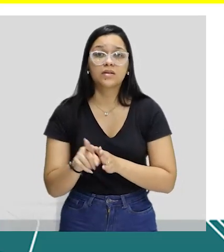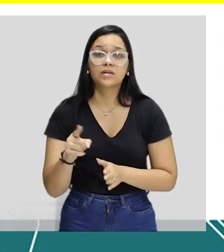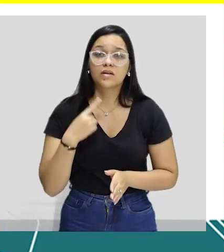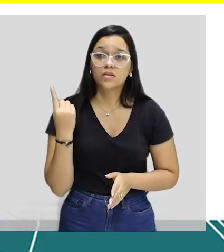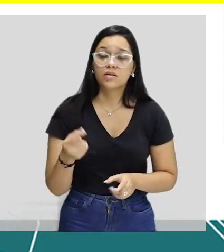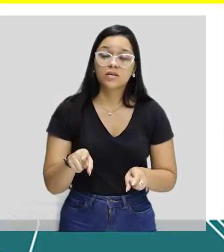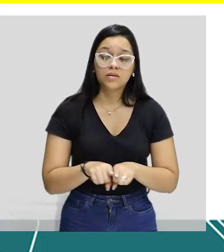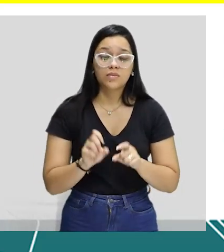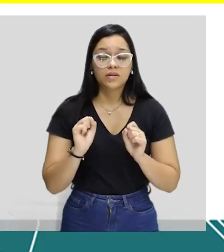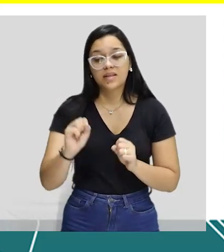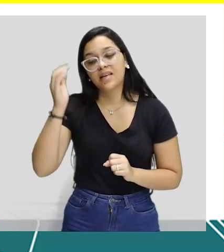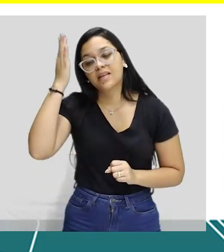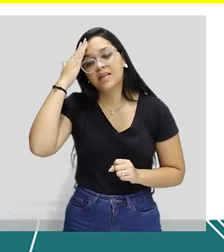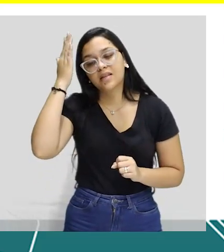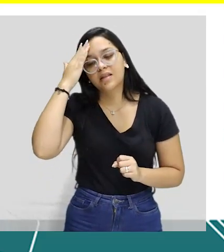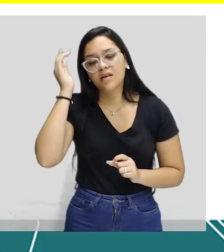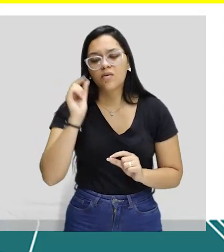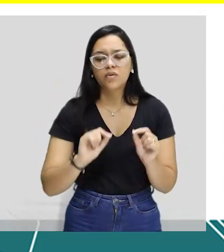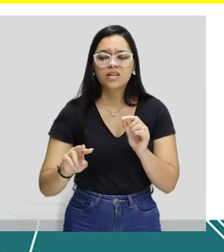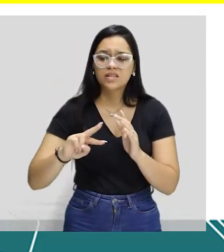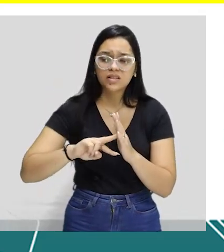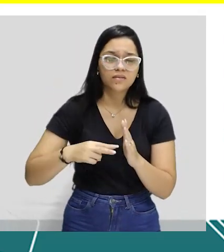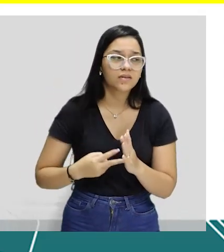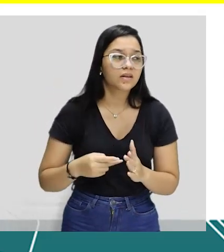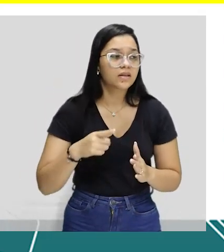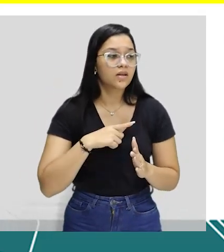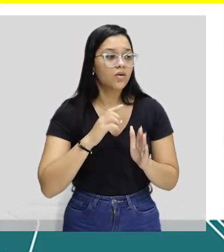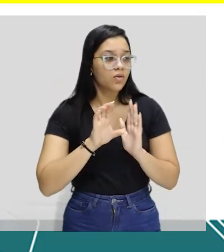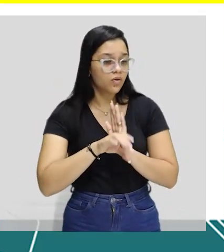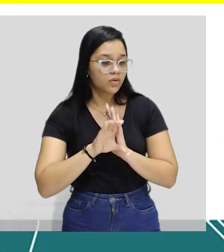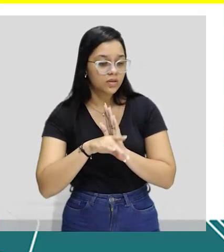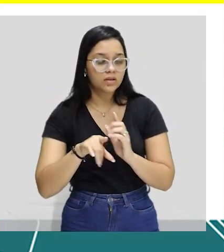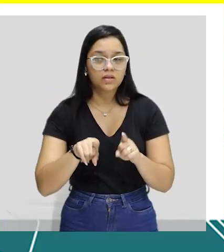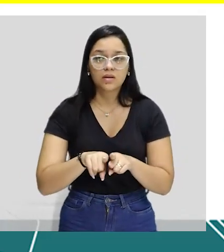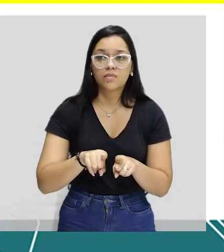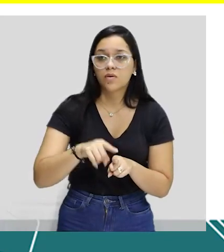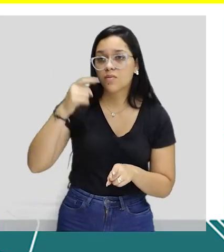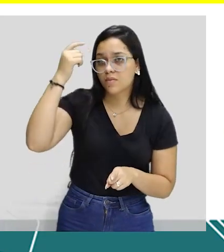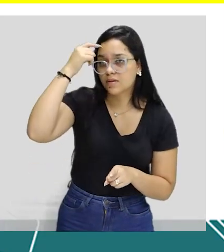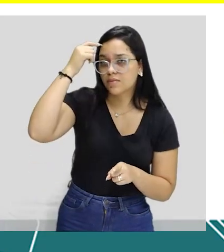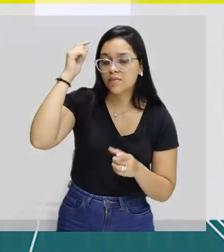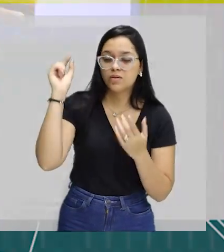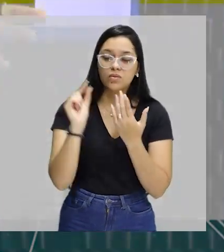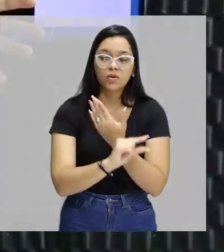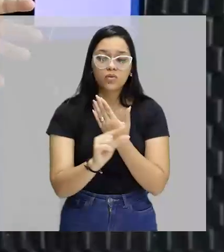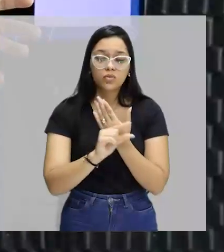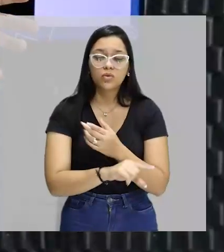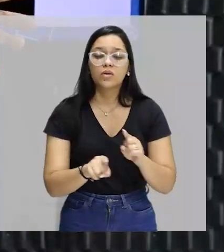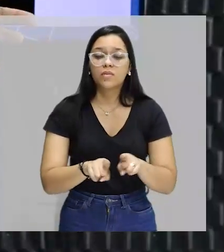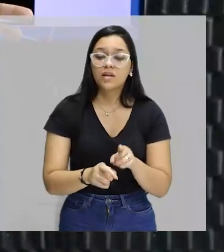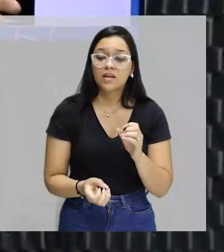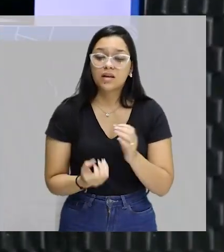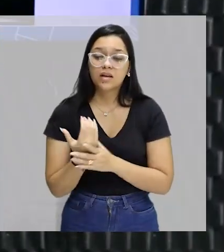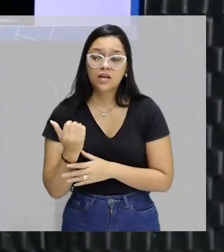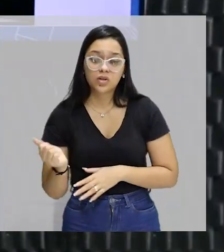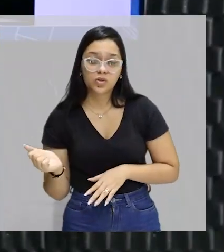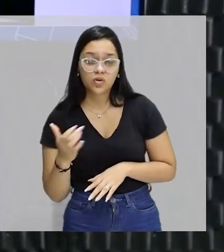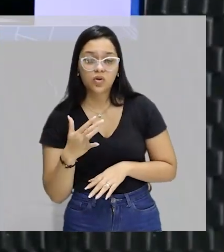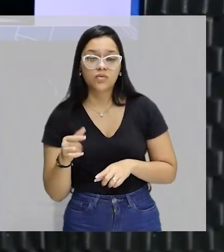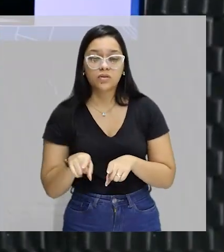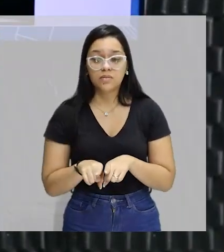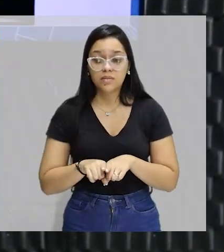plataforma para entender o que é pós-dramático, onde você tem um conceito, uma ideia, um autor e cria novas ideias a partir disso.